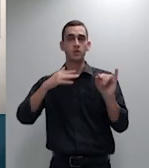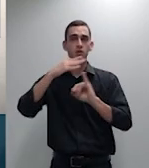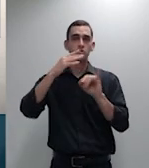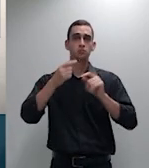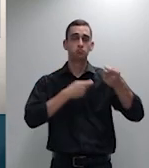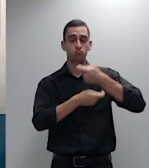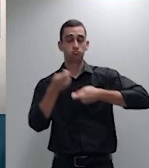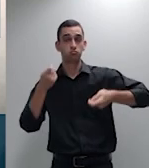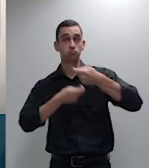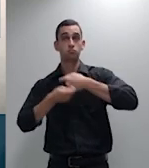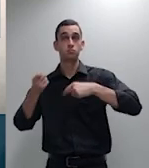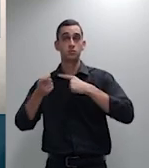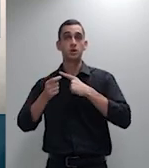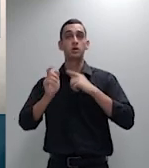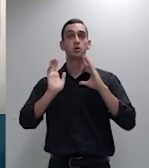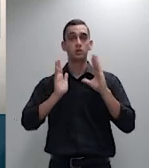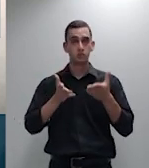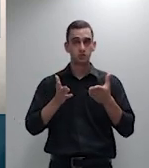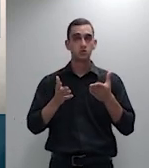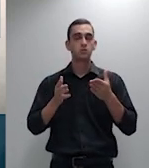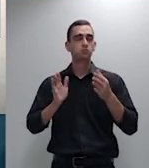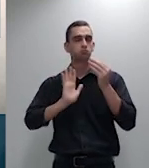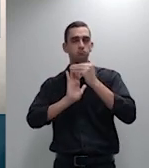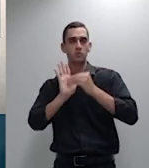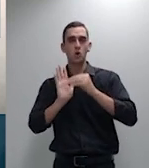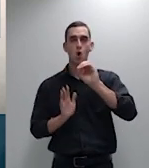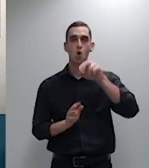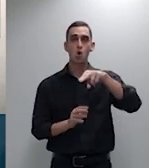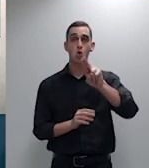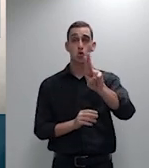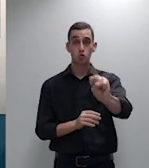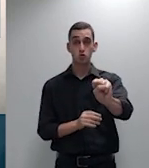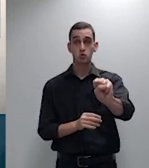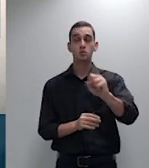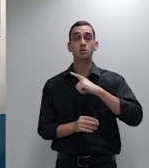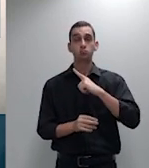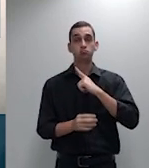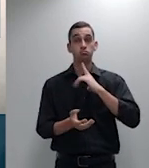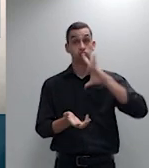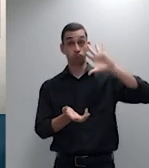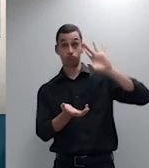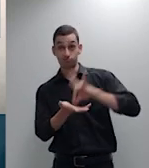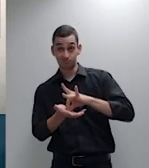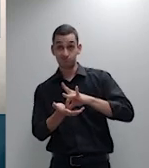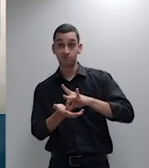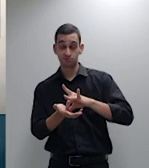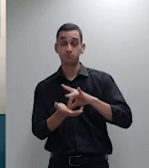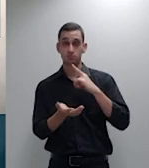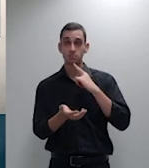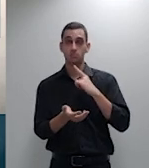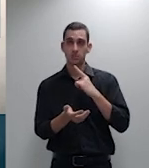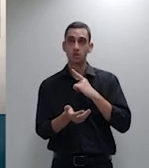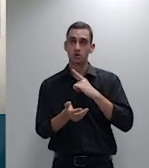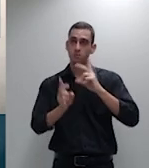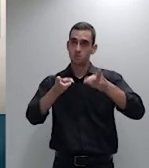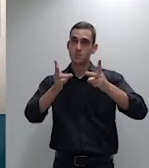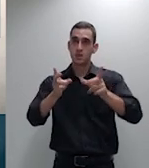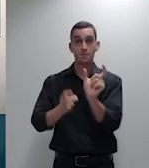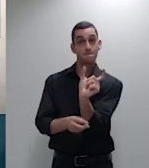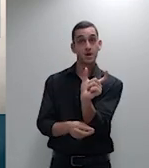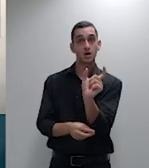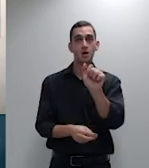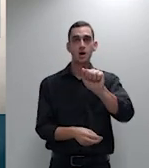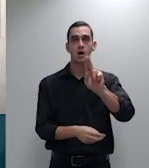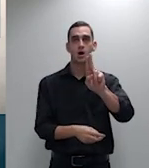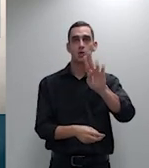essa o ônus de provar a autenticidade mantém a palavra autenticidade artigo 6º